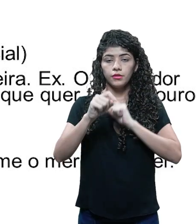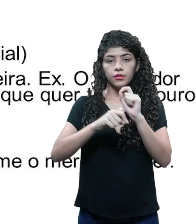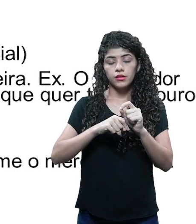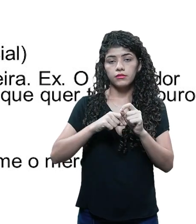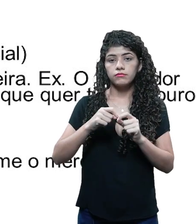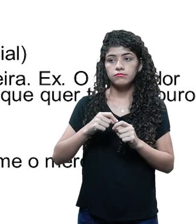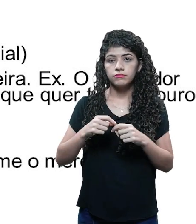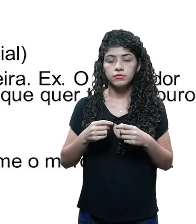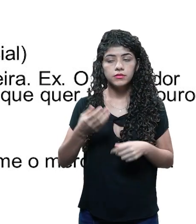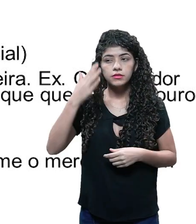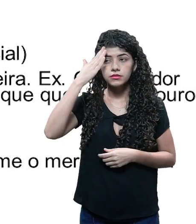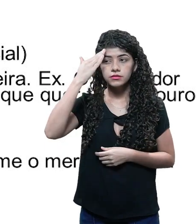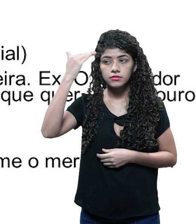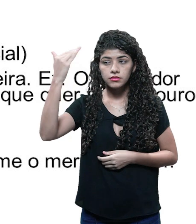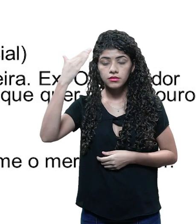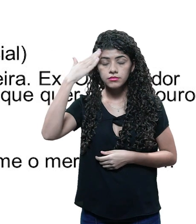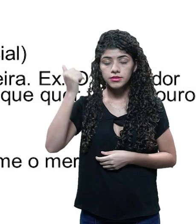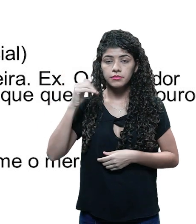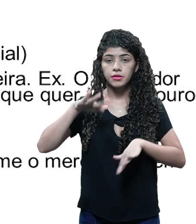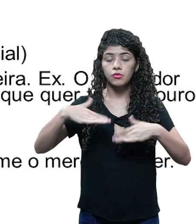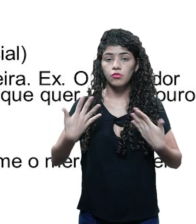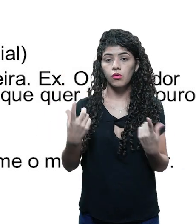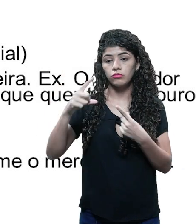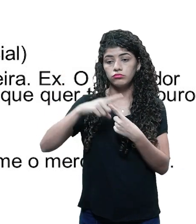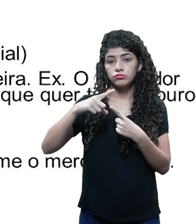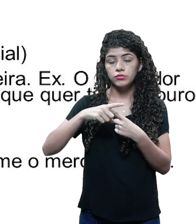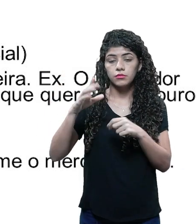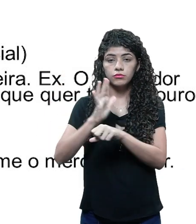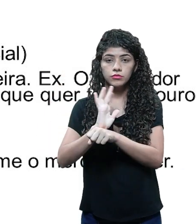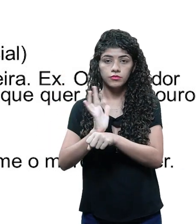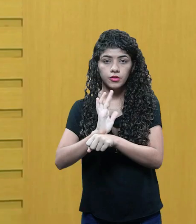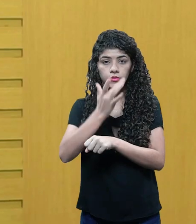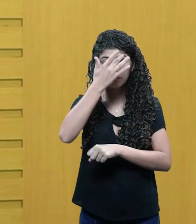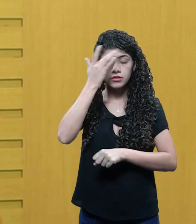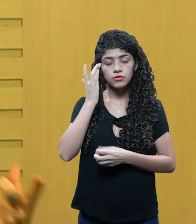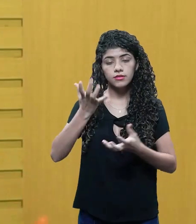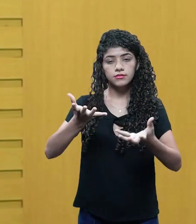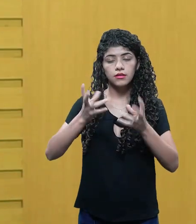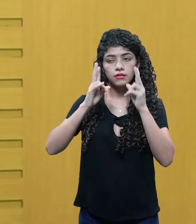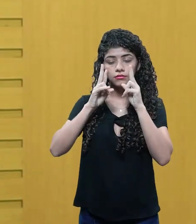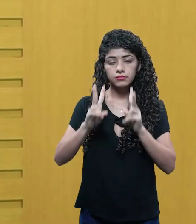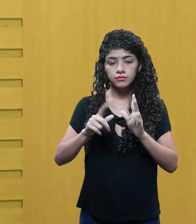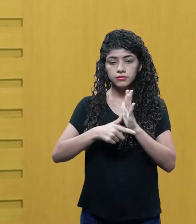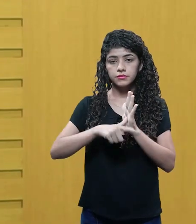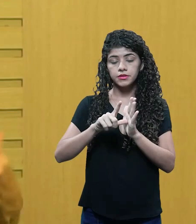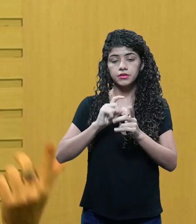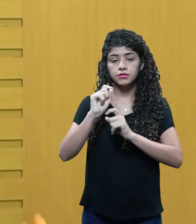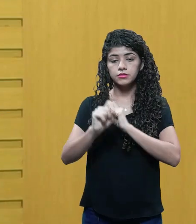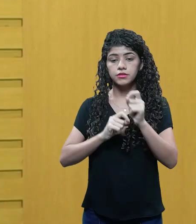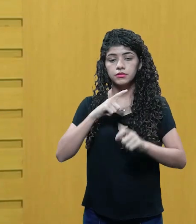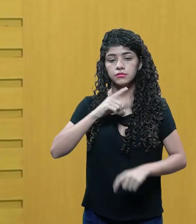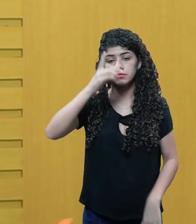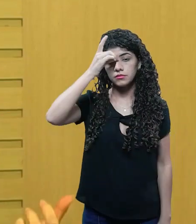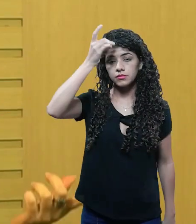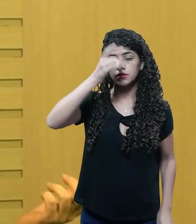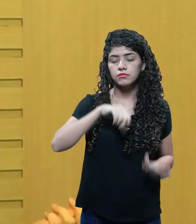é um estudo feito para saber que tipo de filme o mercado quer. Então, antes de você conceber